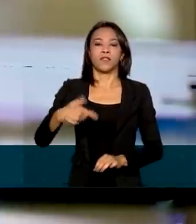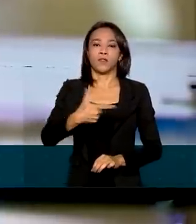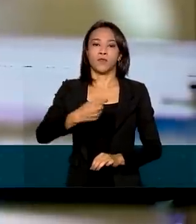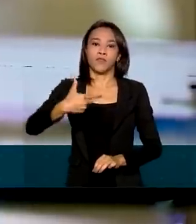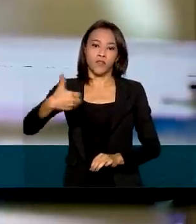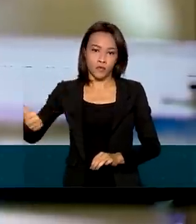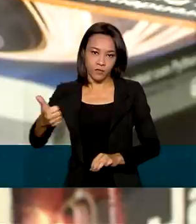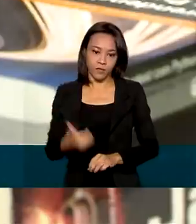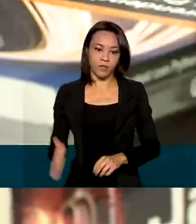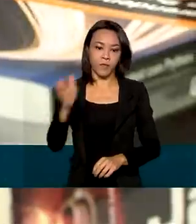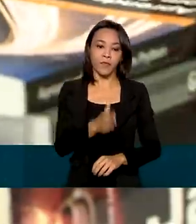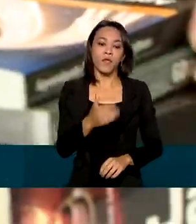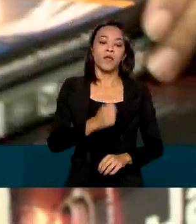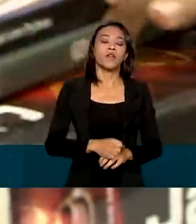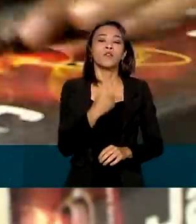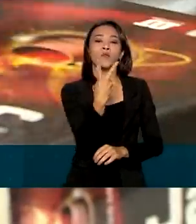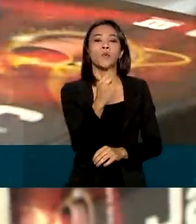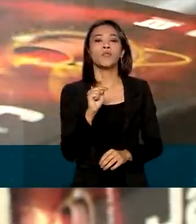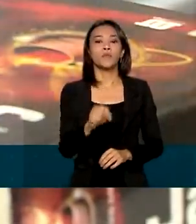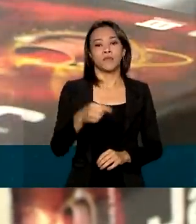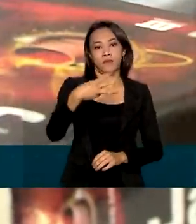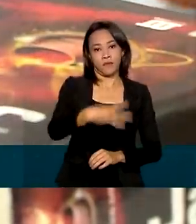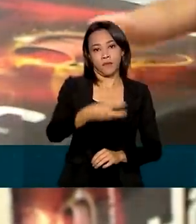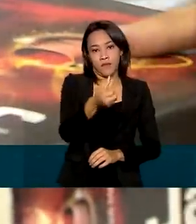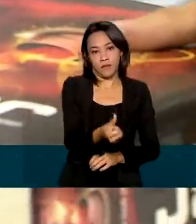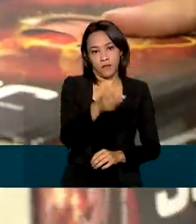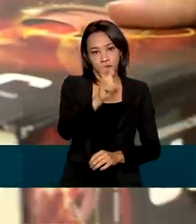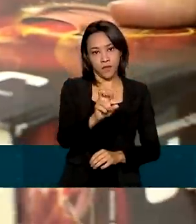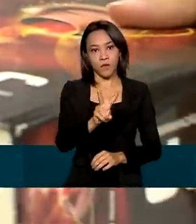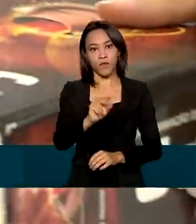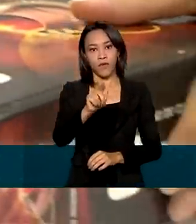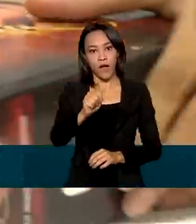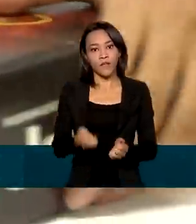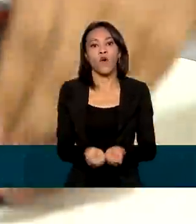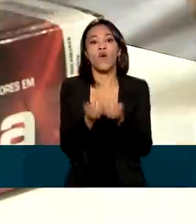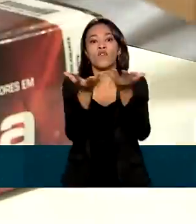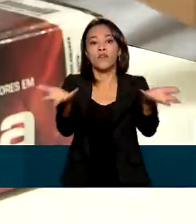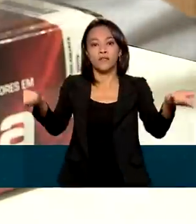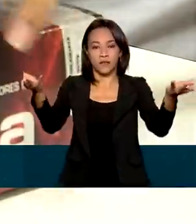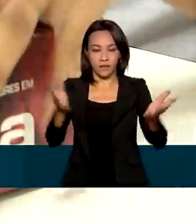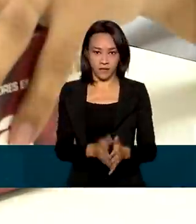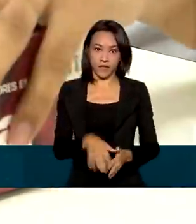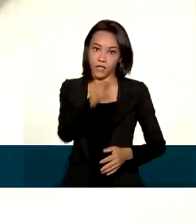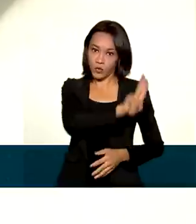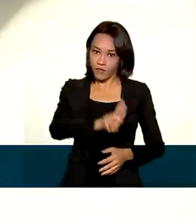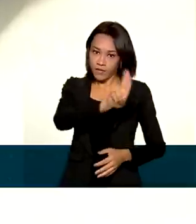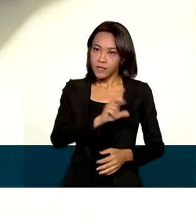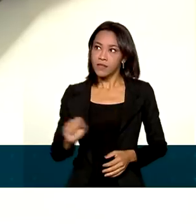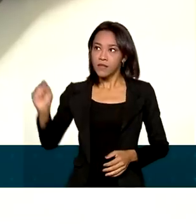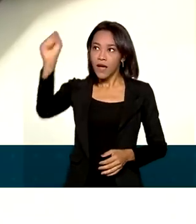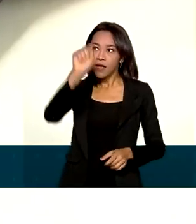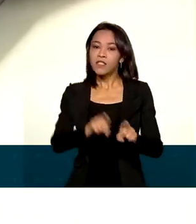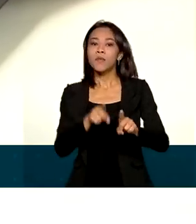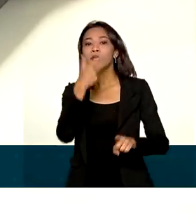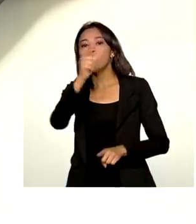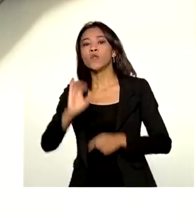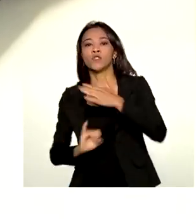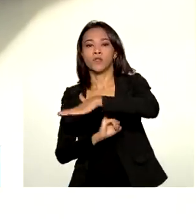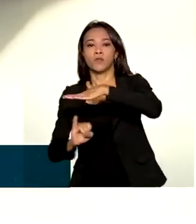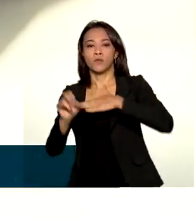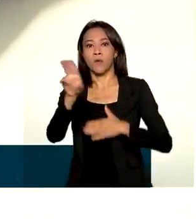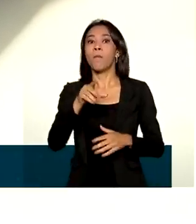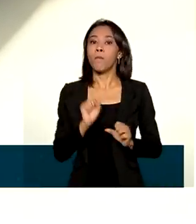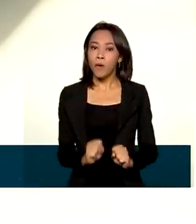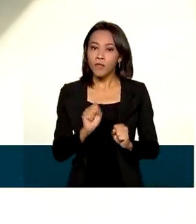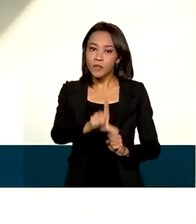.365 vagas em universidades e outras instituições de ensino superior. Cada candidato pode escolher até dois